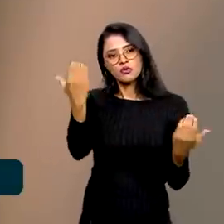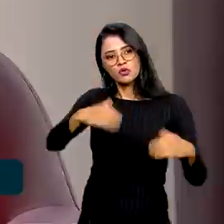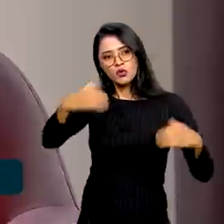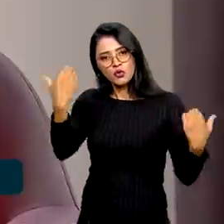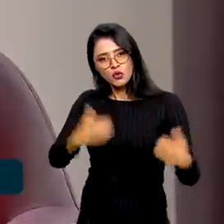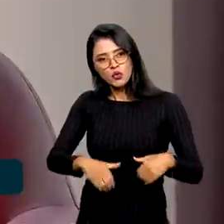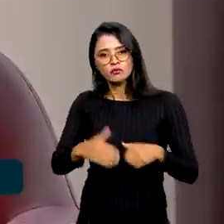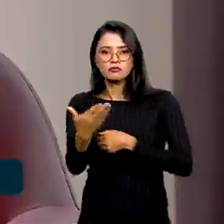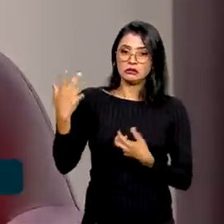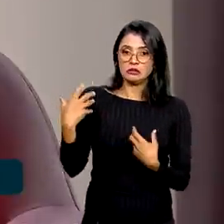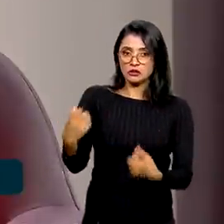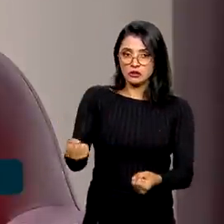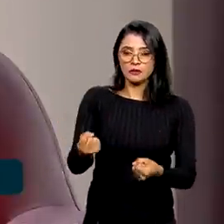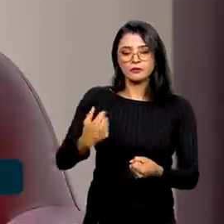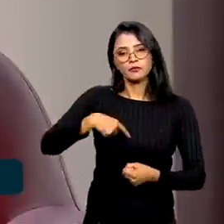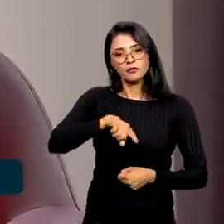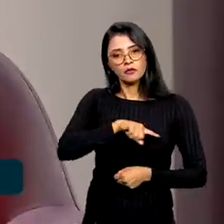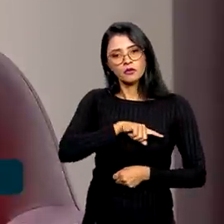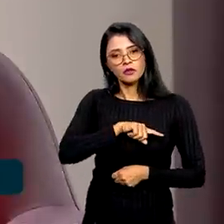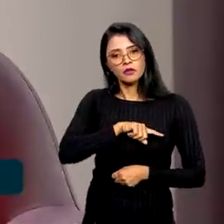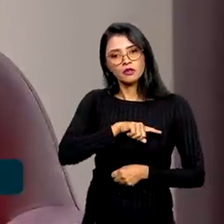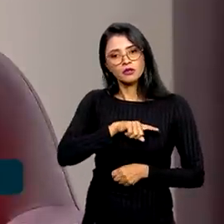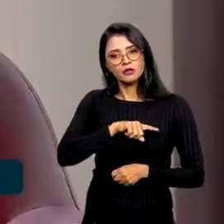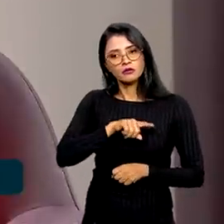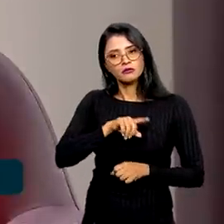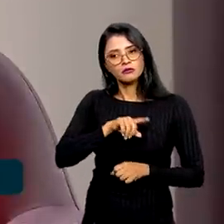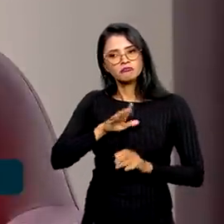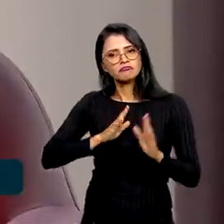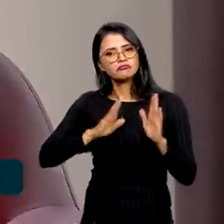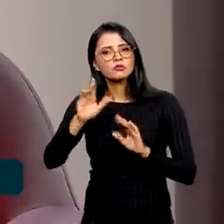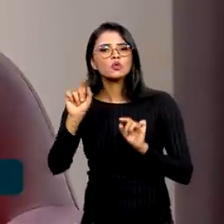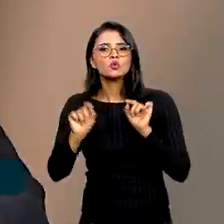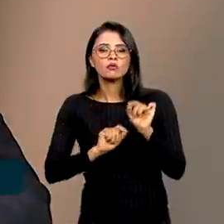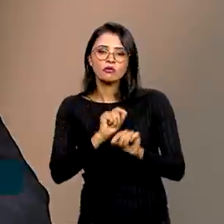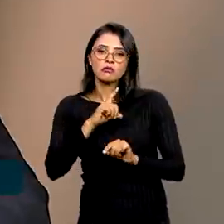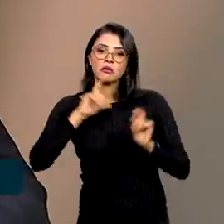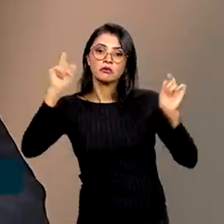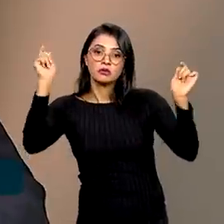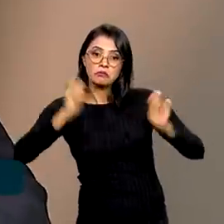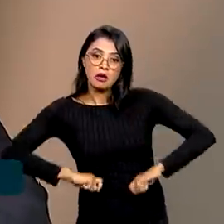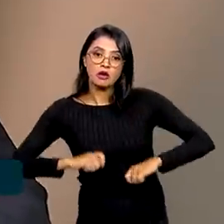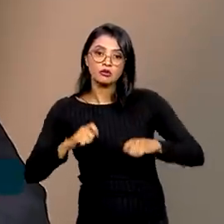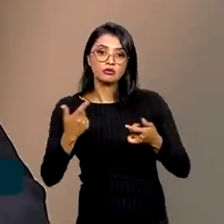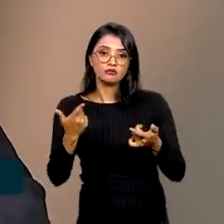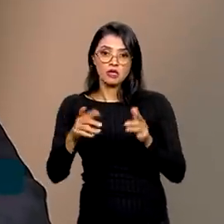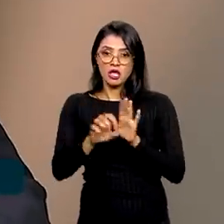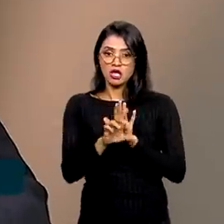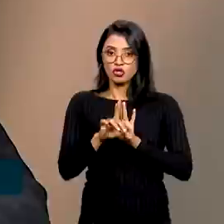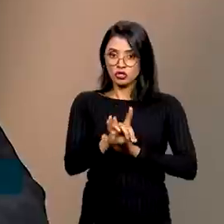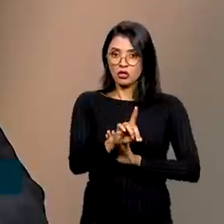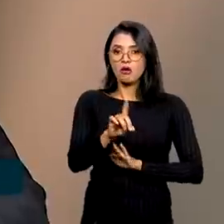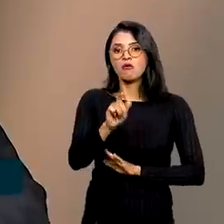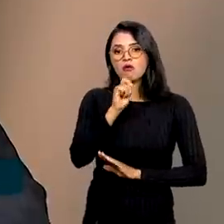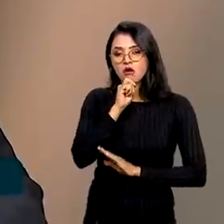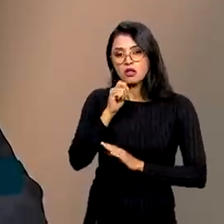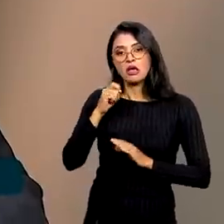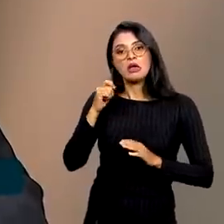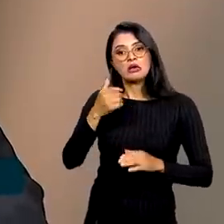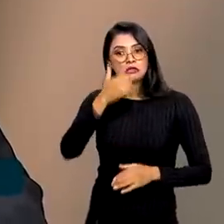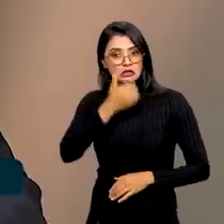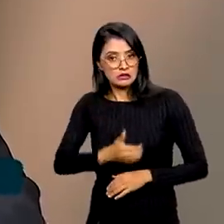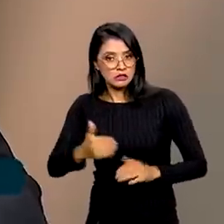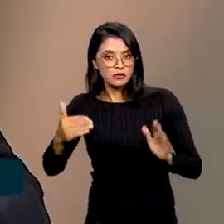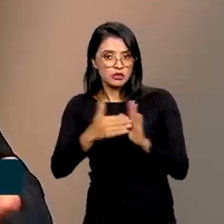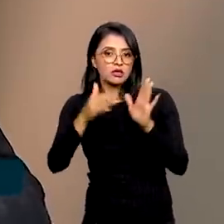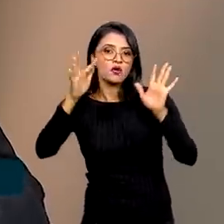base nas carreiras e nos órgãos que aderirem. Então, a gente está prevendo ter possibilidade de lançar o edital ainda em dezembro, até o final